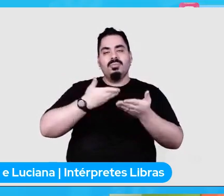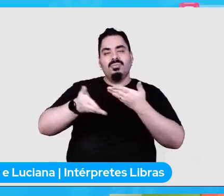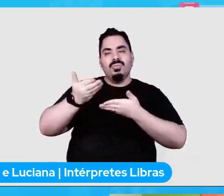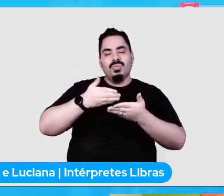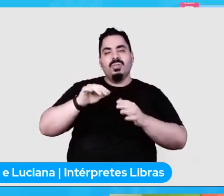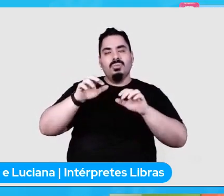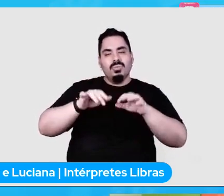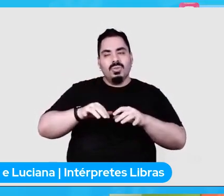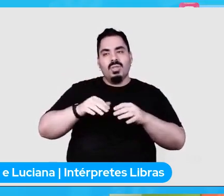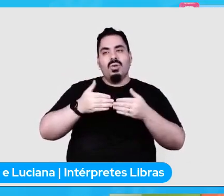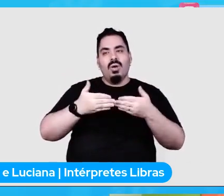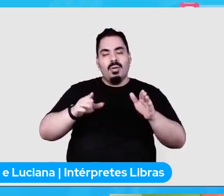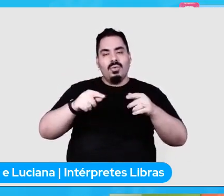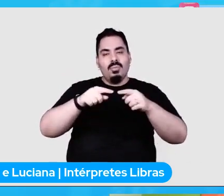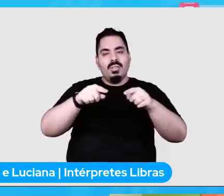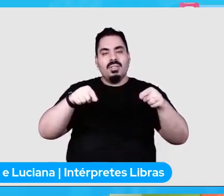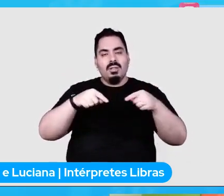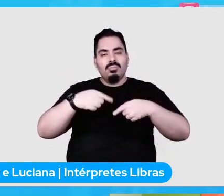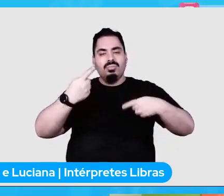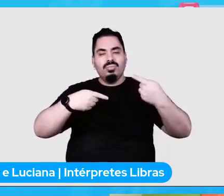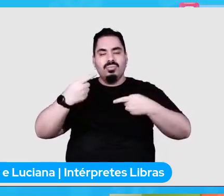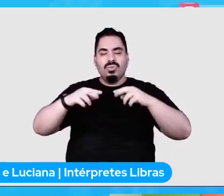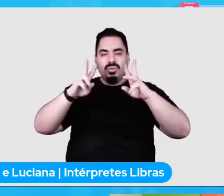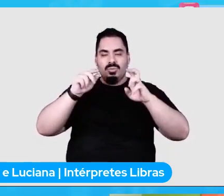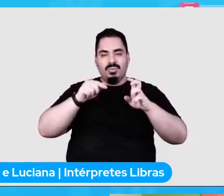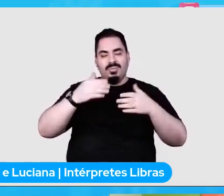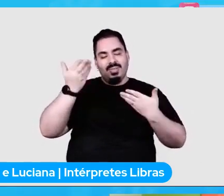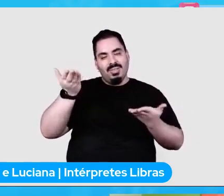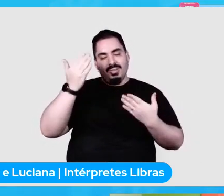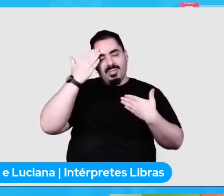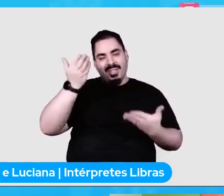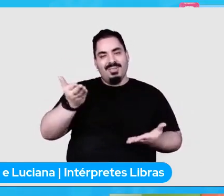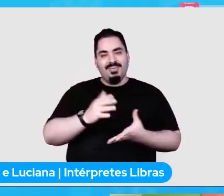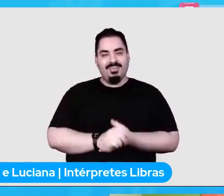uma sala discute sobre o tema e é isso obrigadão gente obrigadão